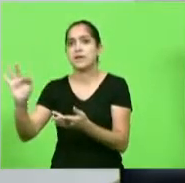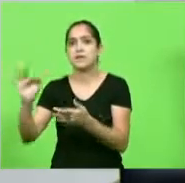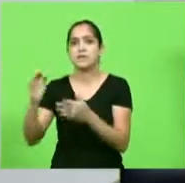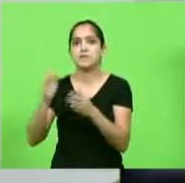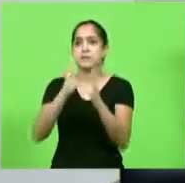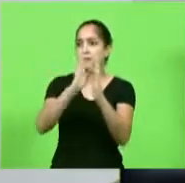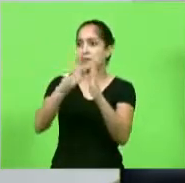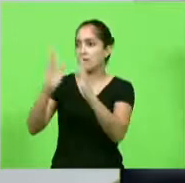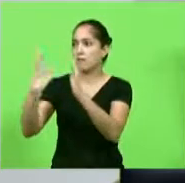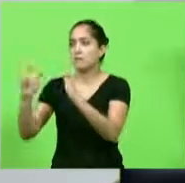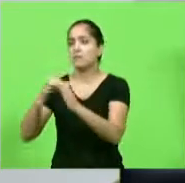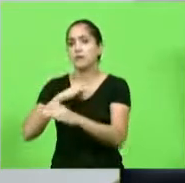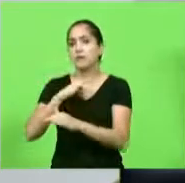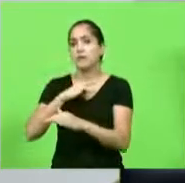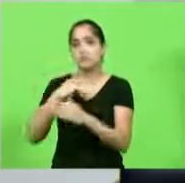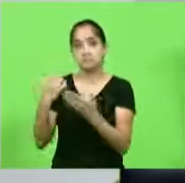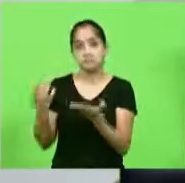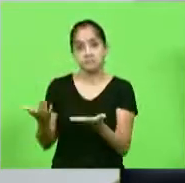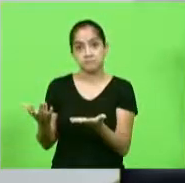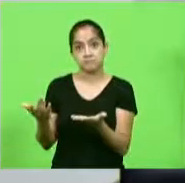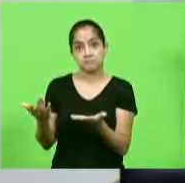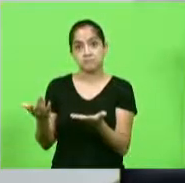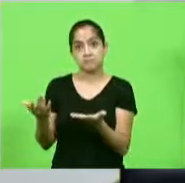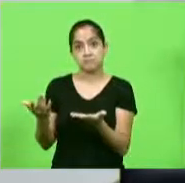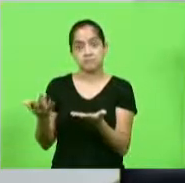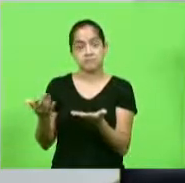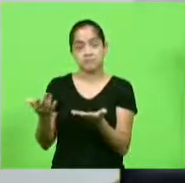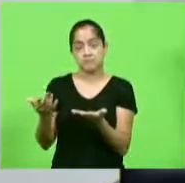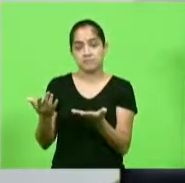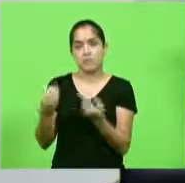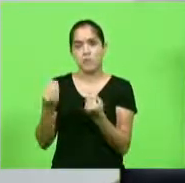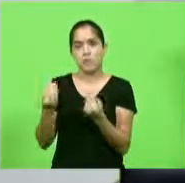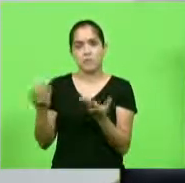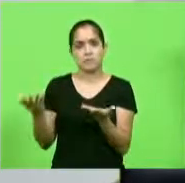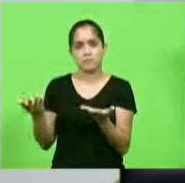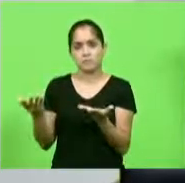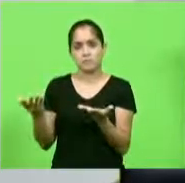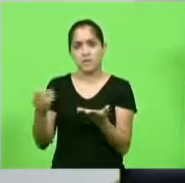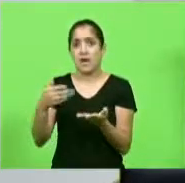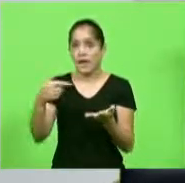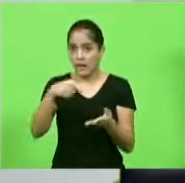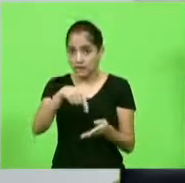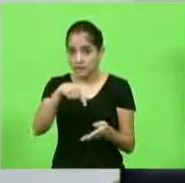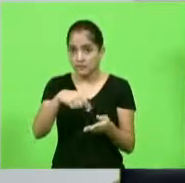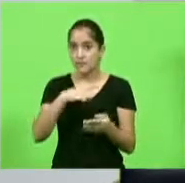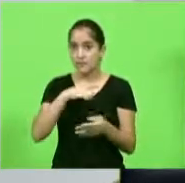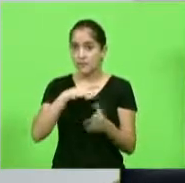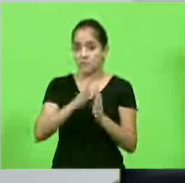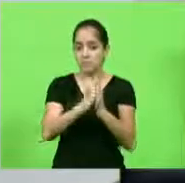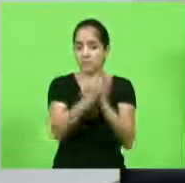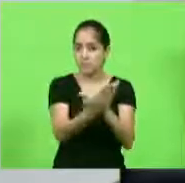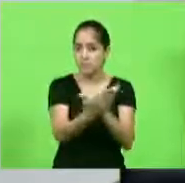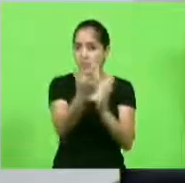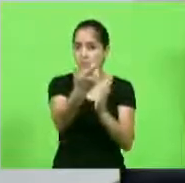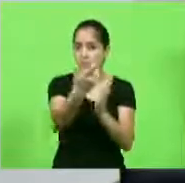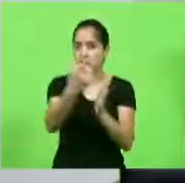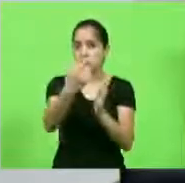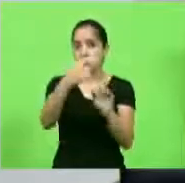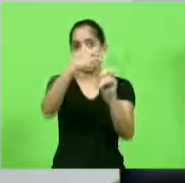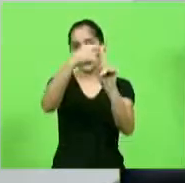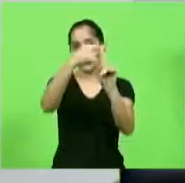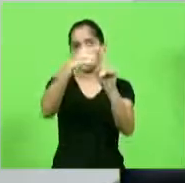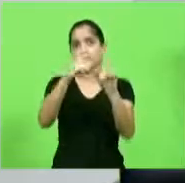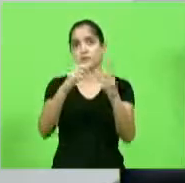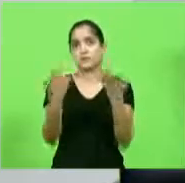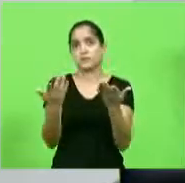bibliotecas, a Bíblia sagrada. É um negócio impressionante, estou preocupado porque aqui tem uma Bíblia, né? Tem uma Bíblia aqui, tem crucifixo aqui,